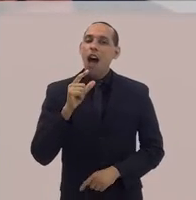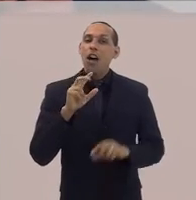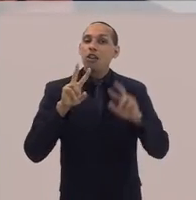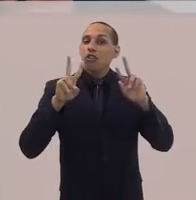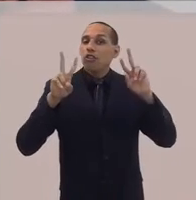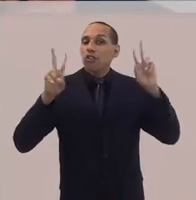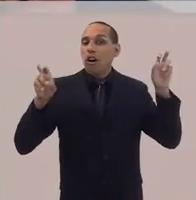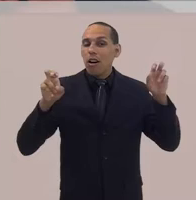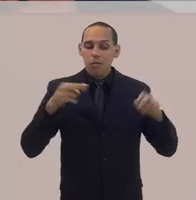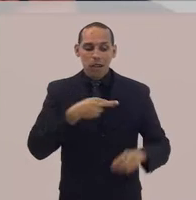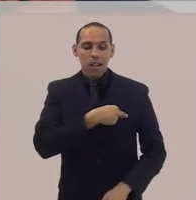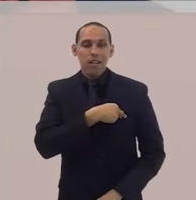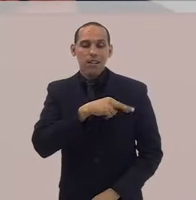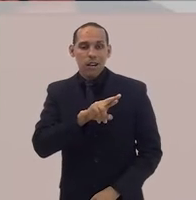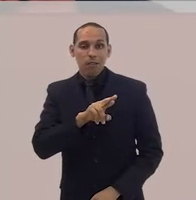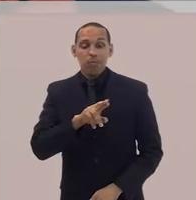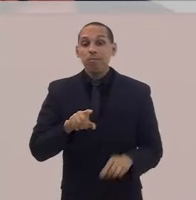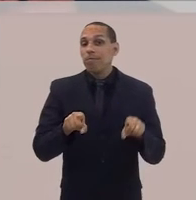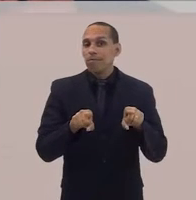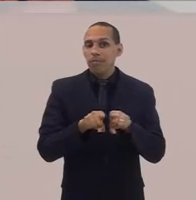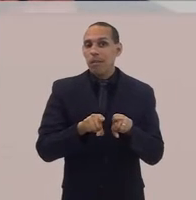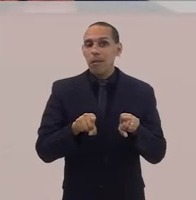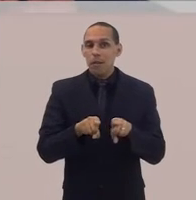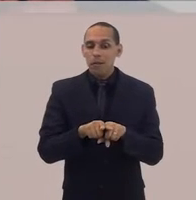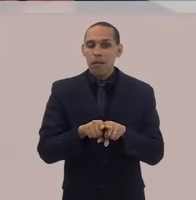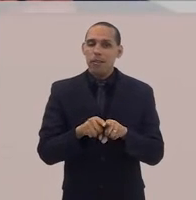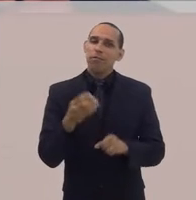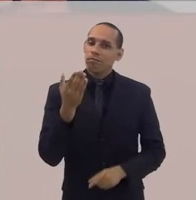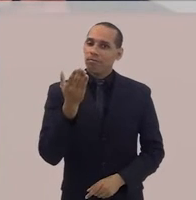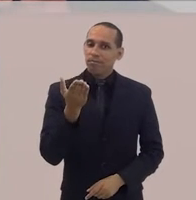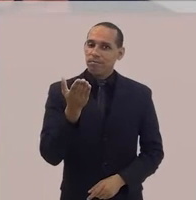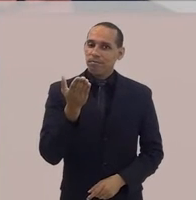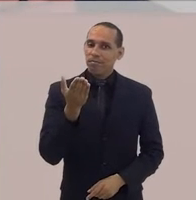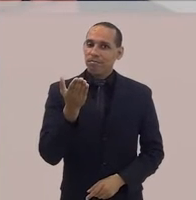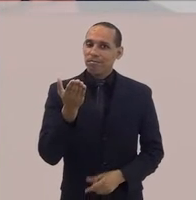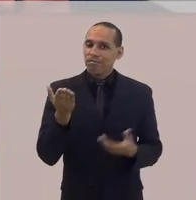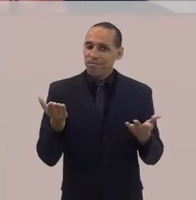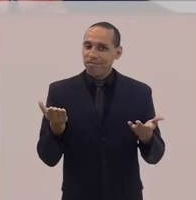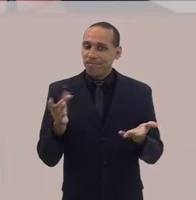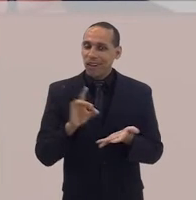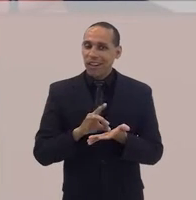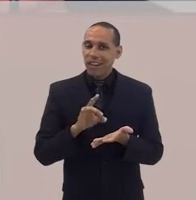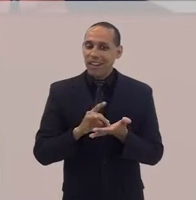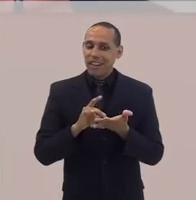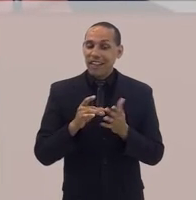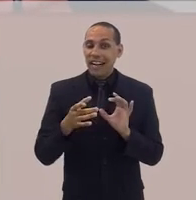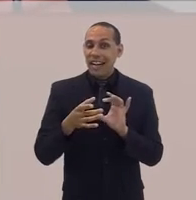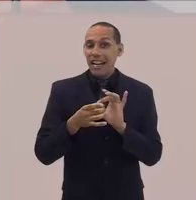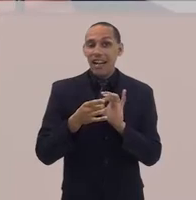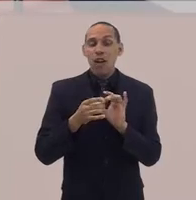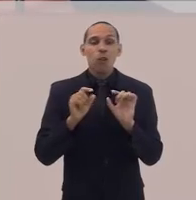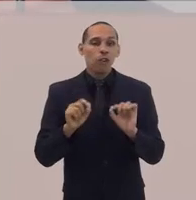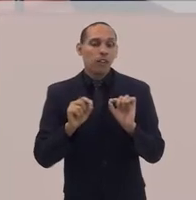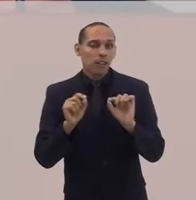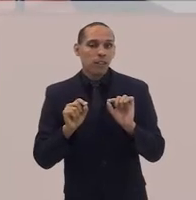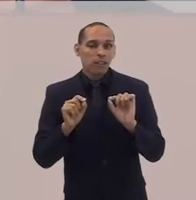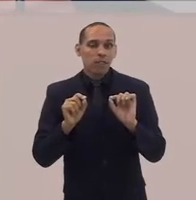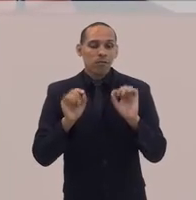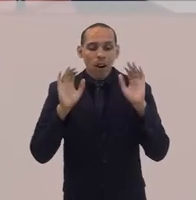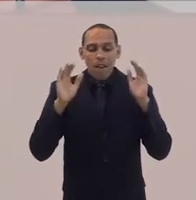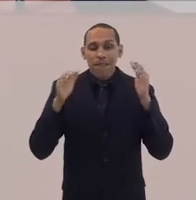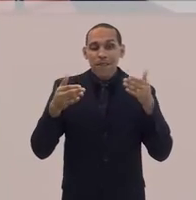sobre as questões religiosas, mas o senhor também, que também não deixa de ter relação com isso, se